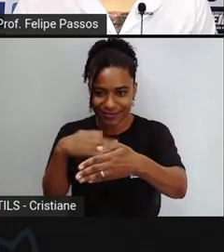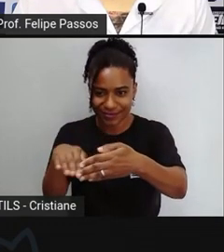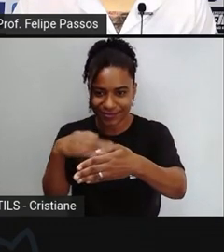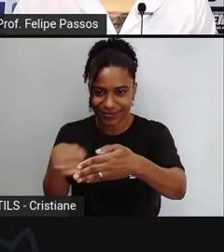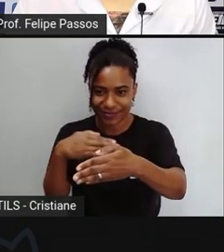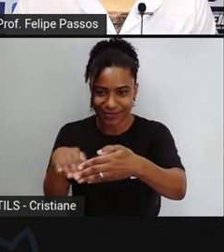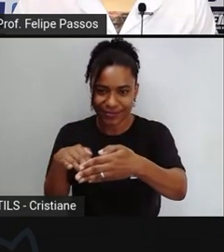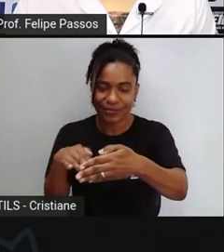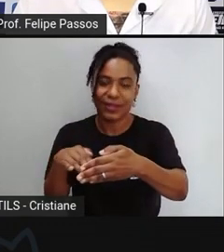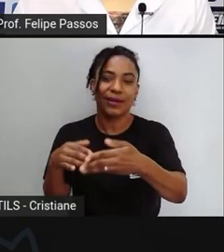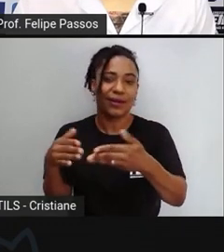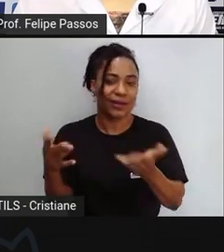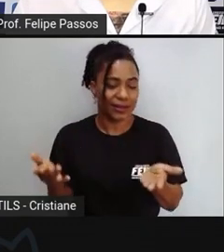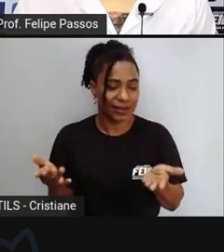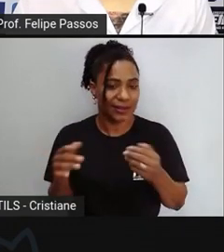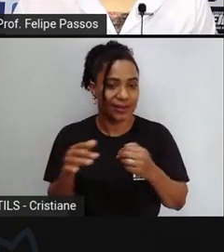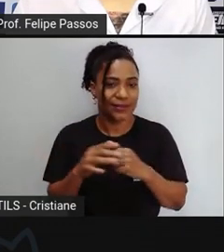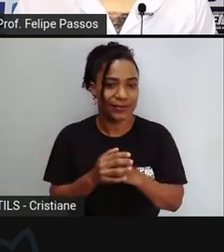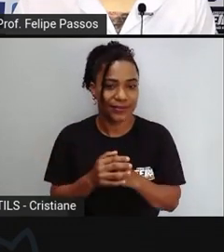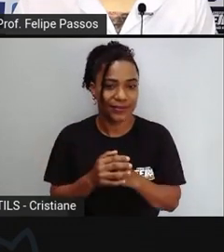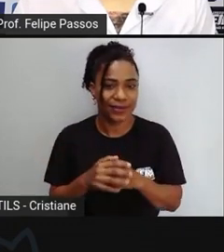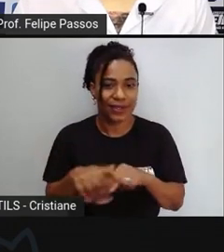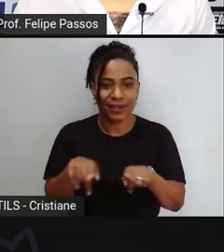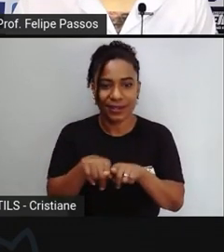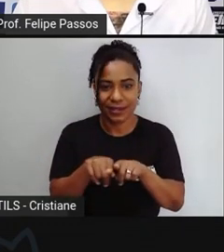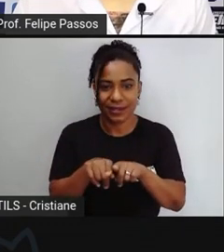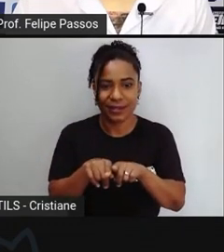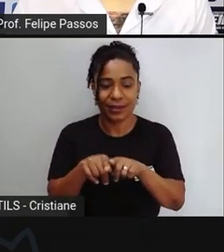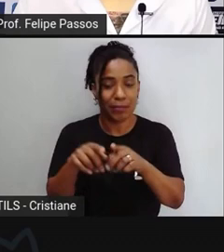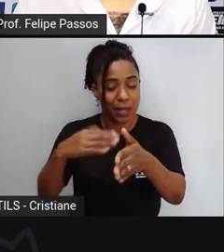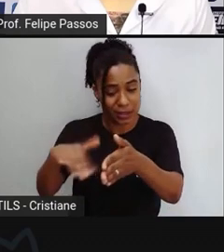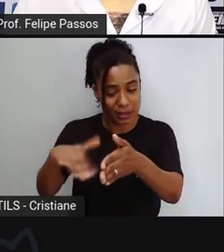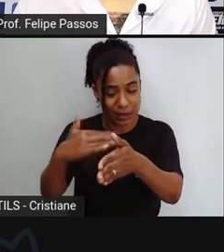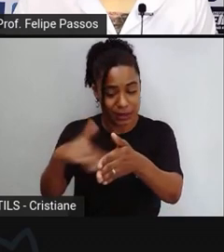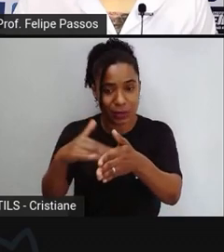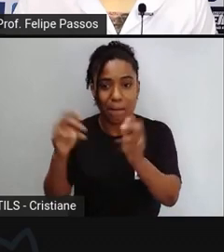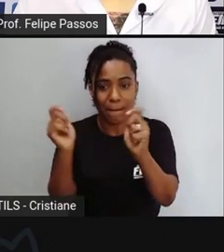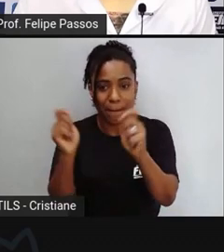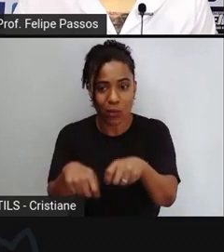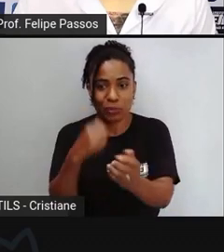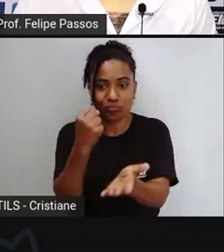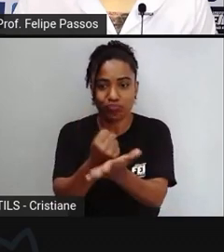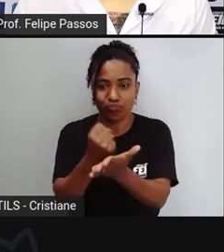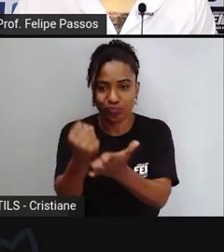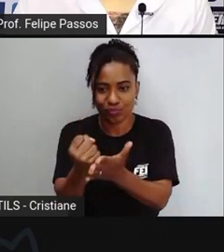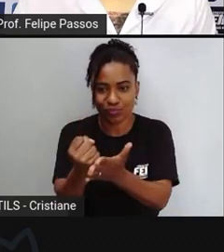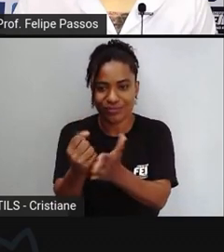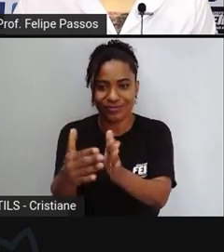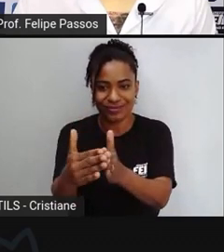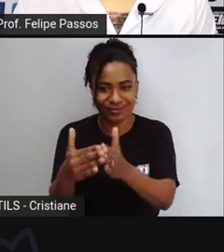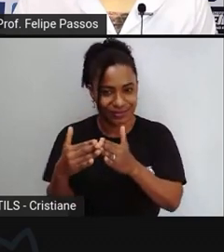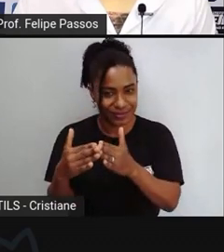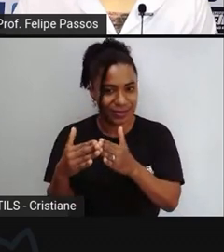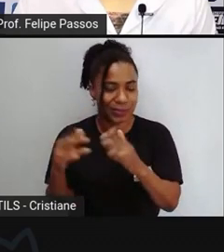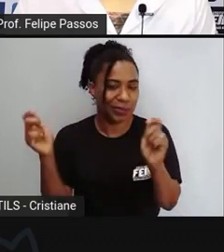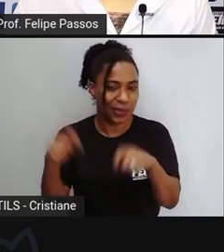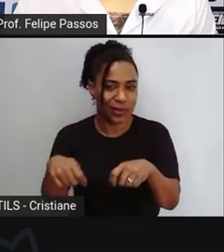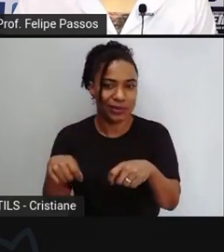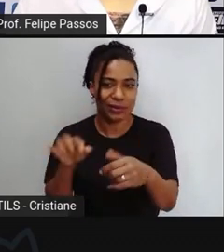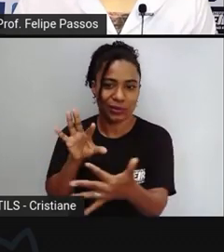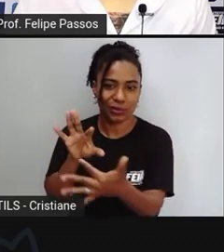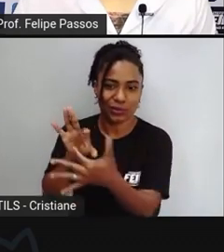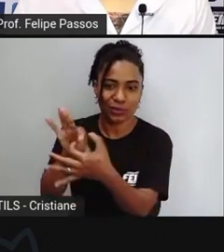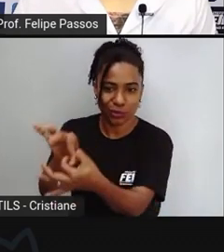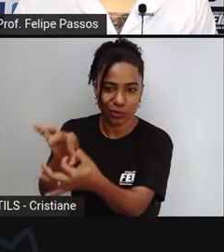ter a condição de licenciar através de um convênio com o